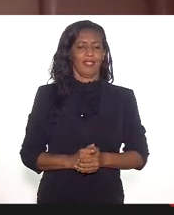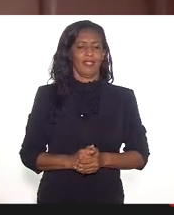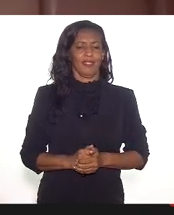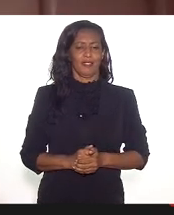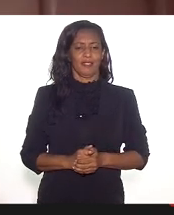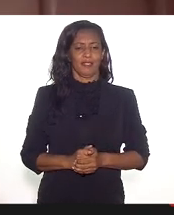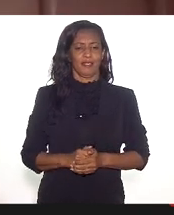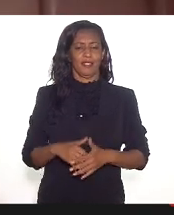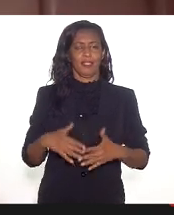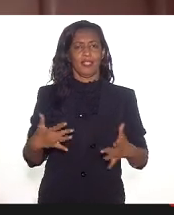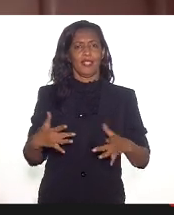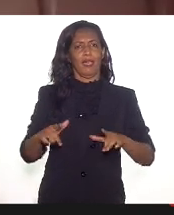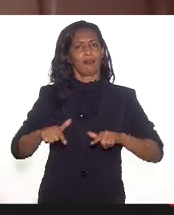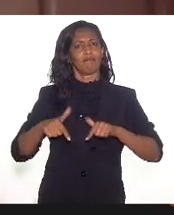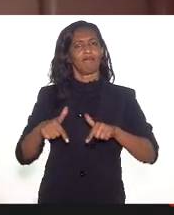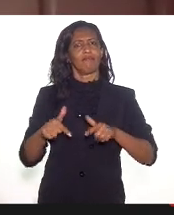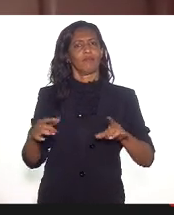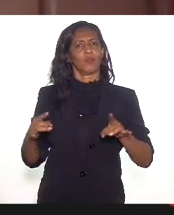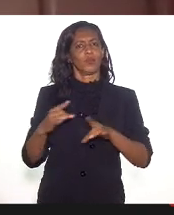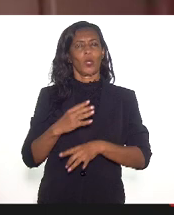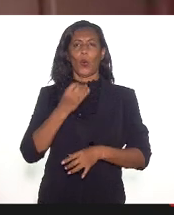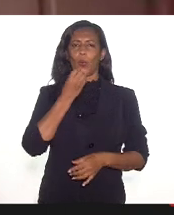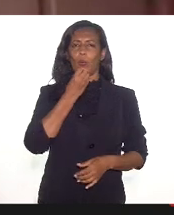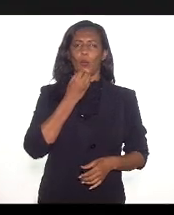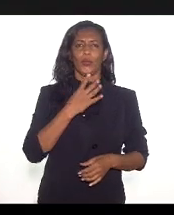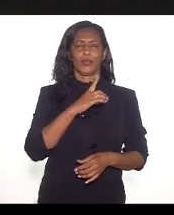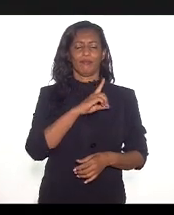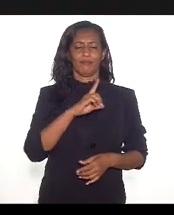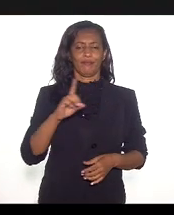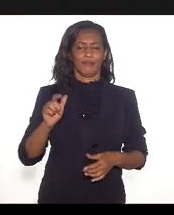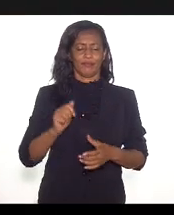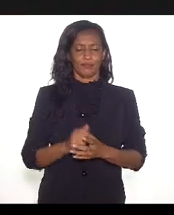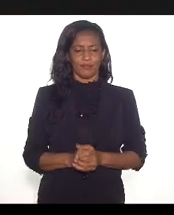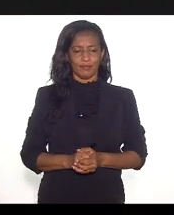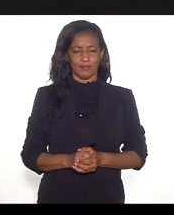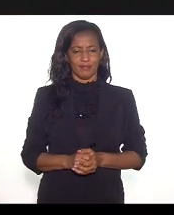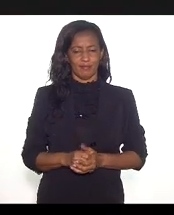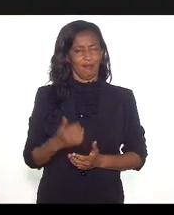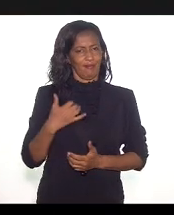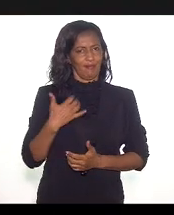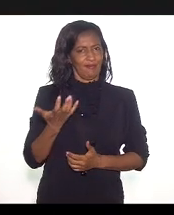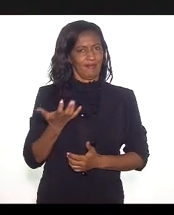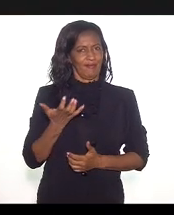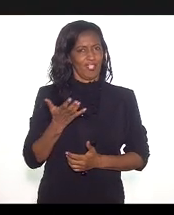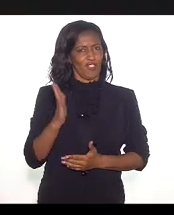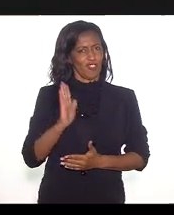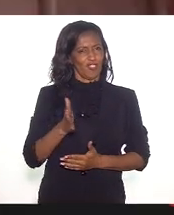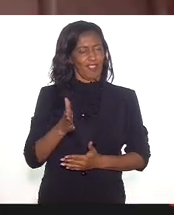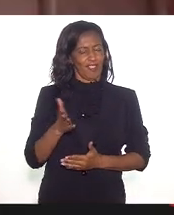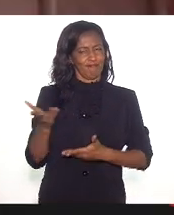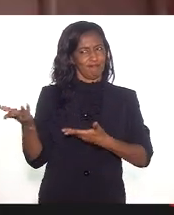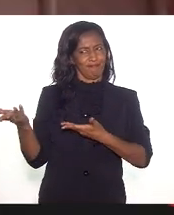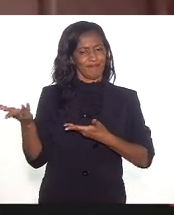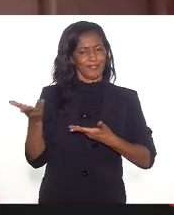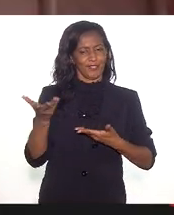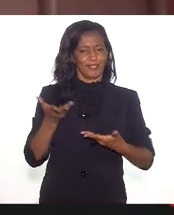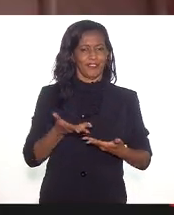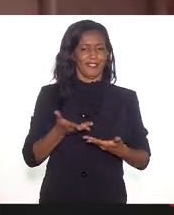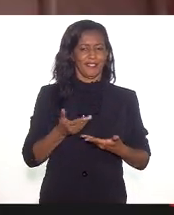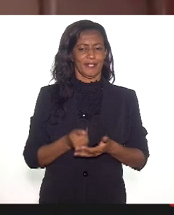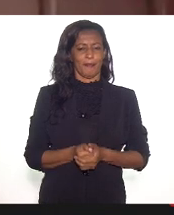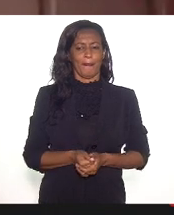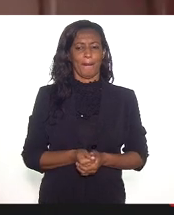e ação concreta. Muito bom dia. Eu quero já convidar para